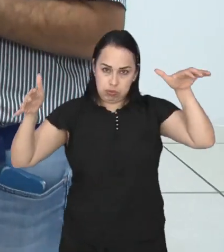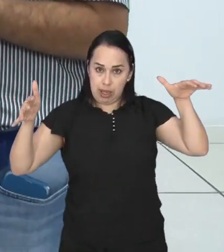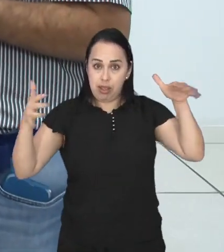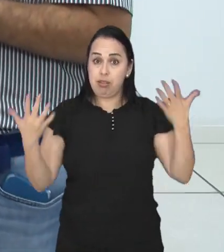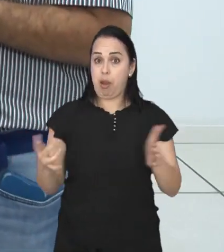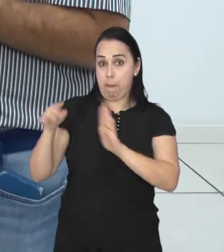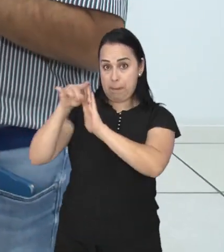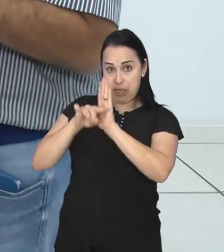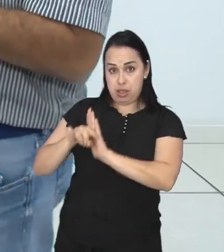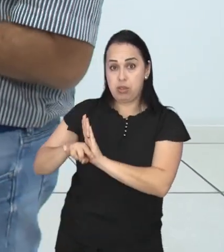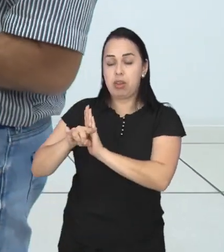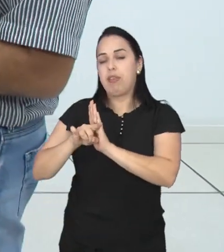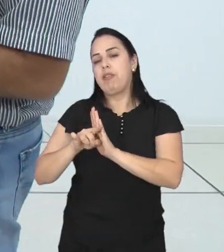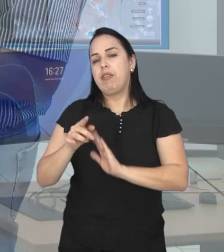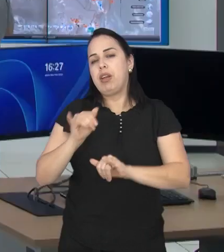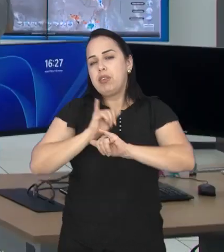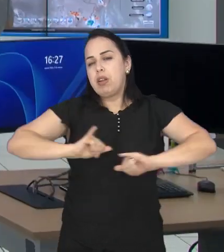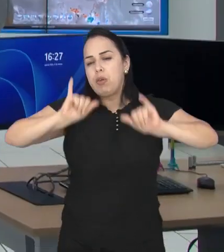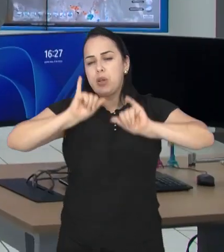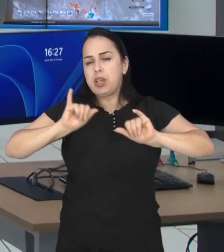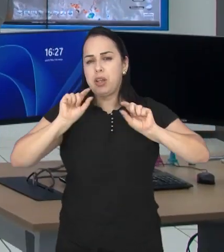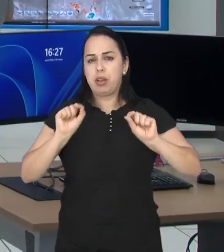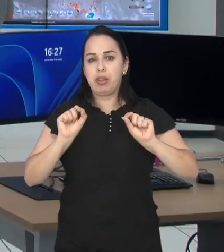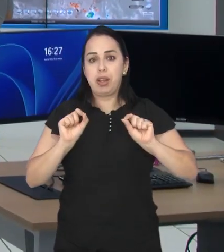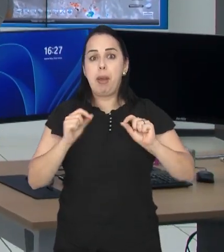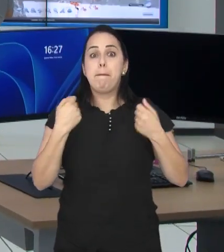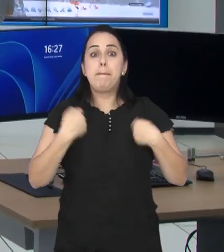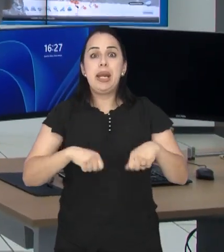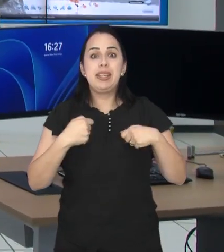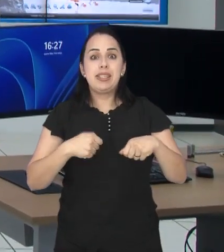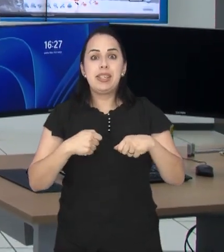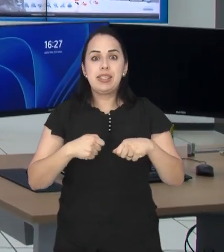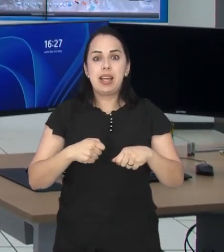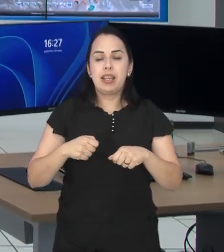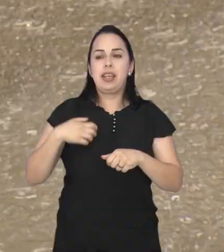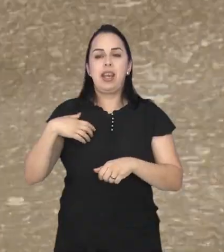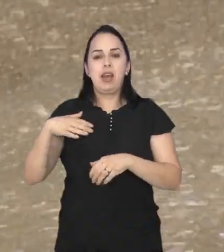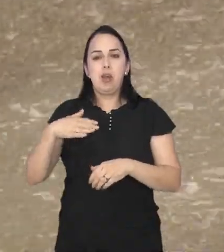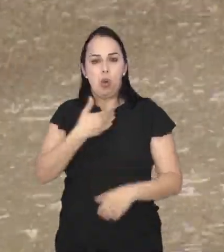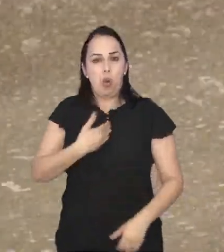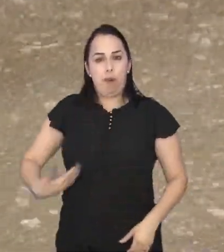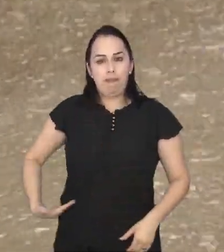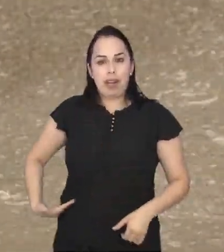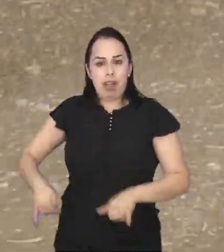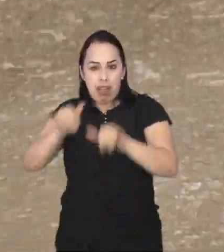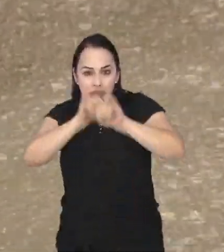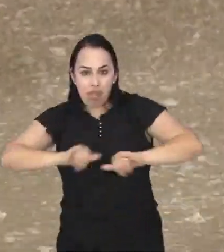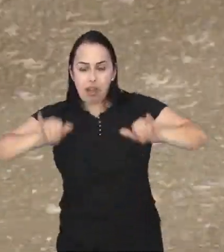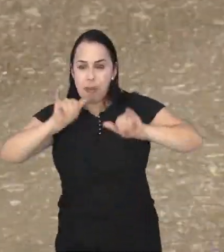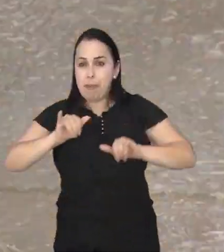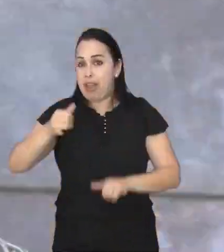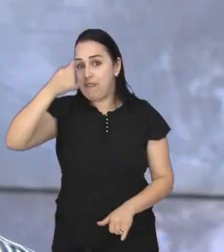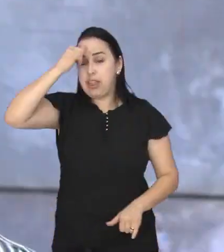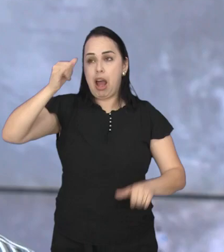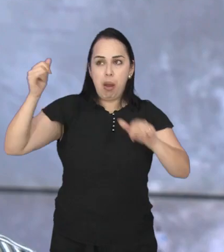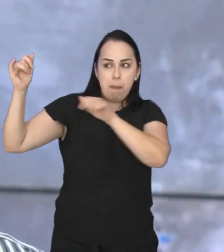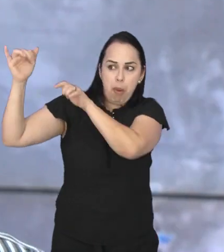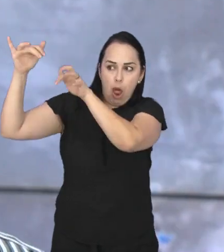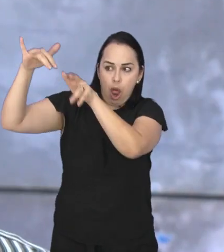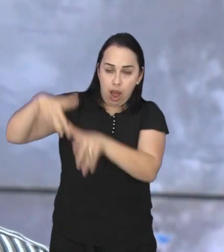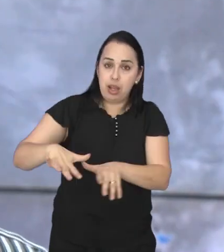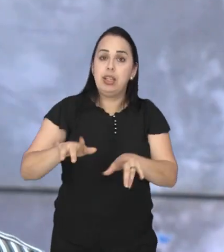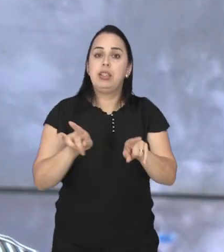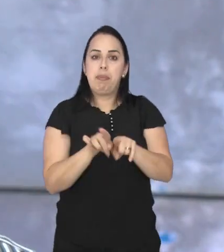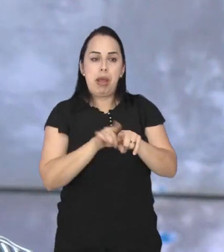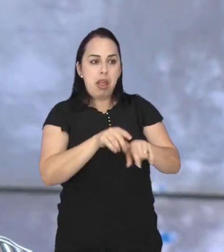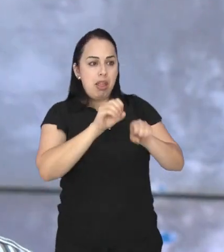visão do pesquisador, é necessário também ampliar a comunicação entre os órgãos para evitar tragédias. E o mais importante,